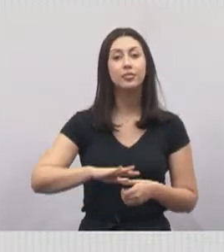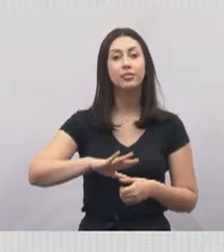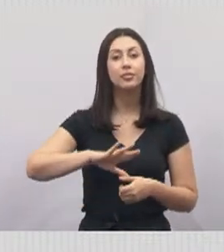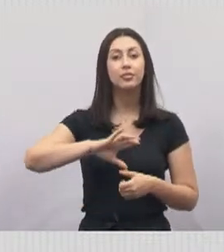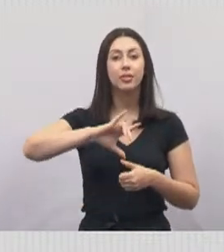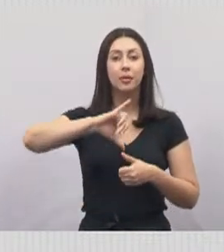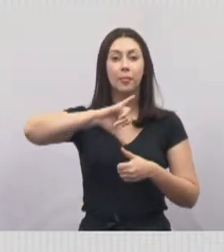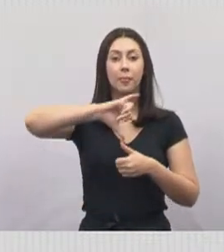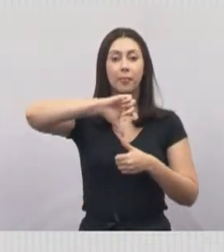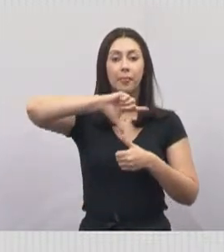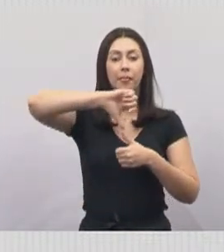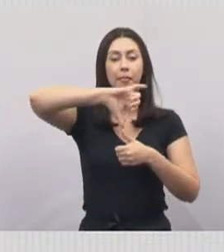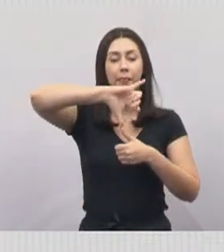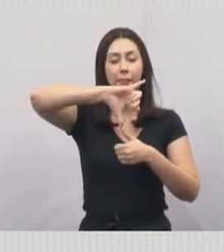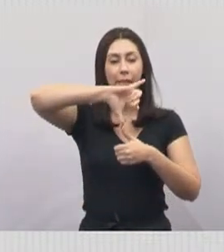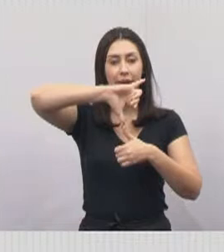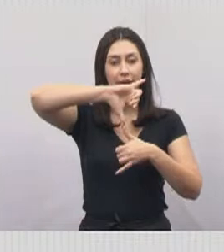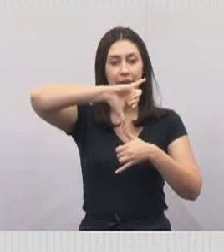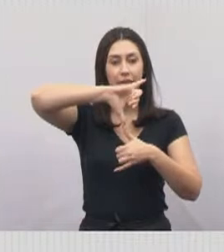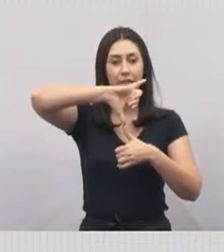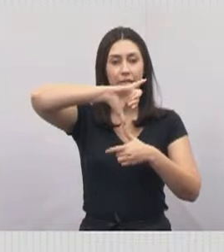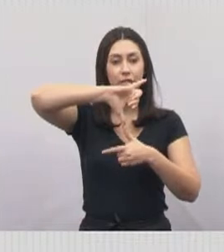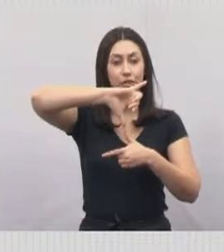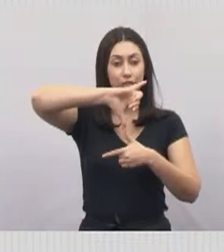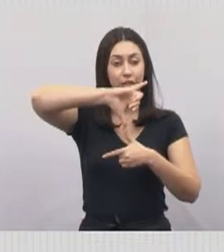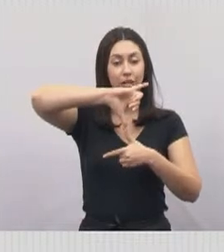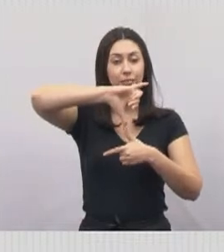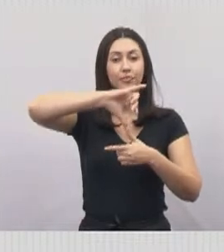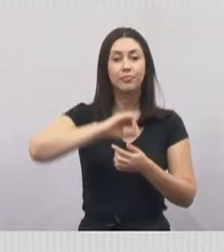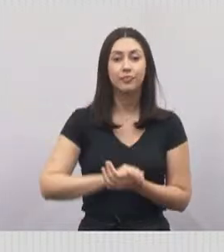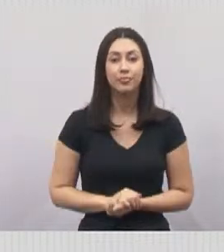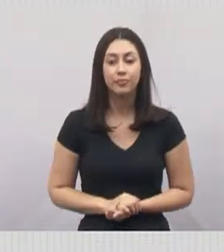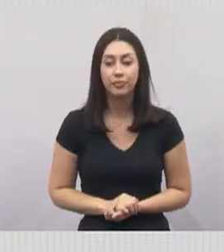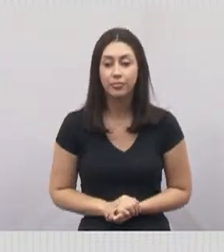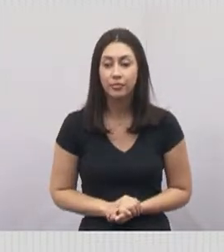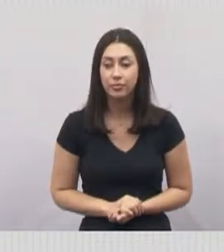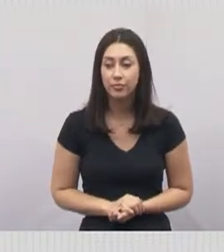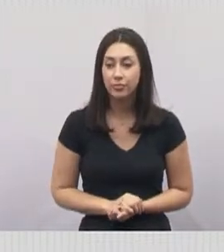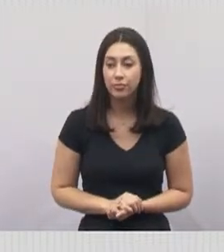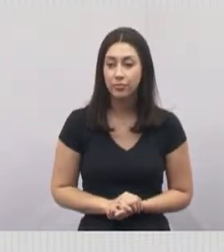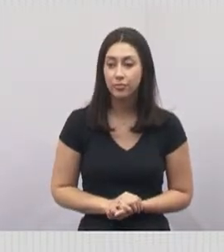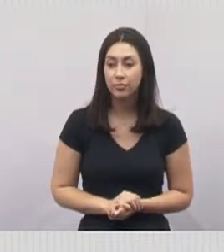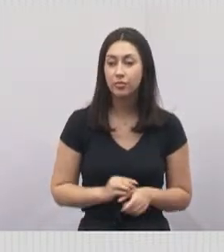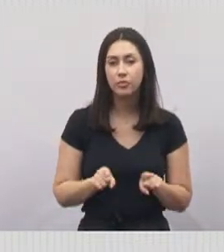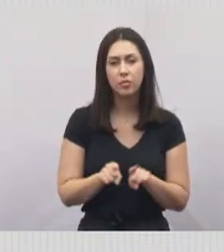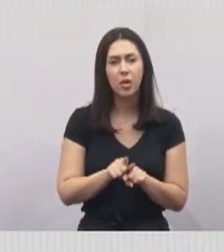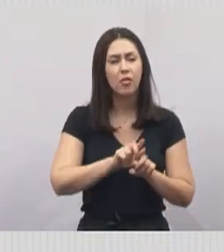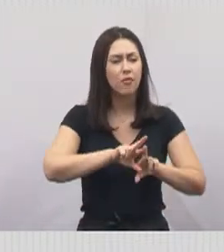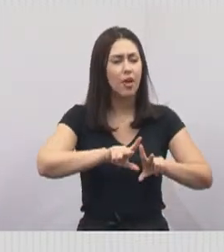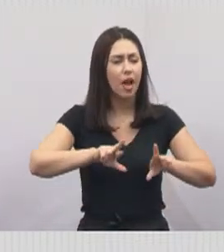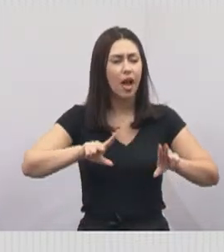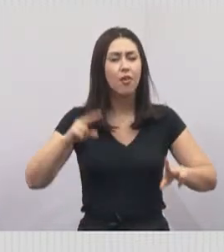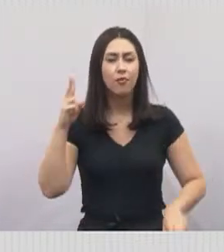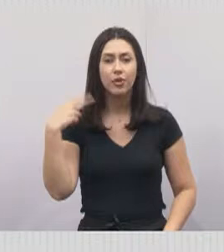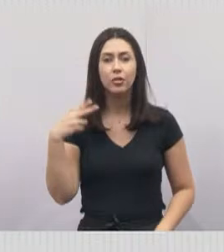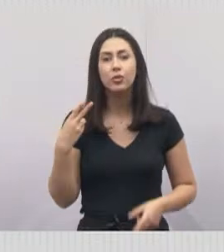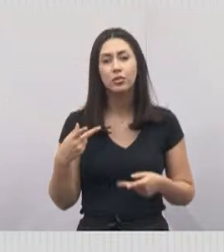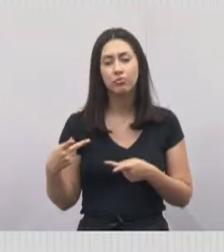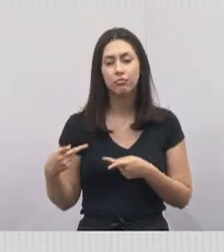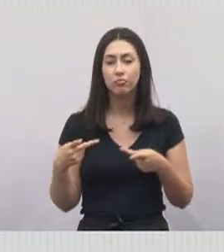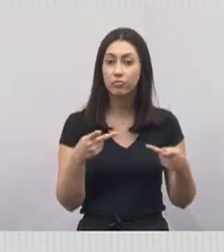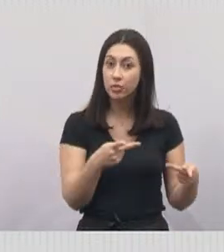bairro do Parque Meia Lua. Mais uma obra do CAF. Como vários vereadores também estiveram,